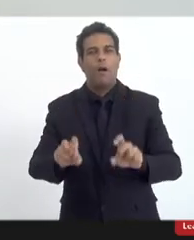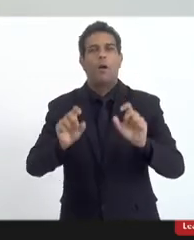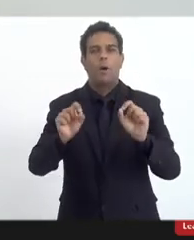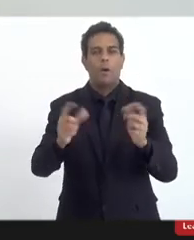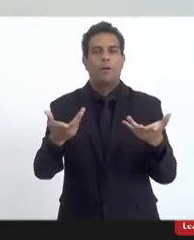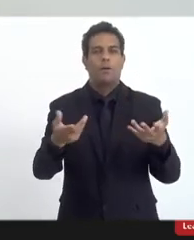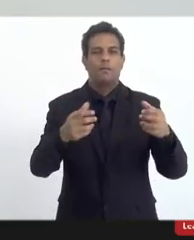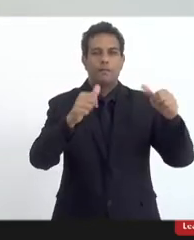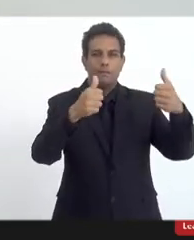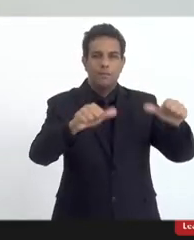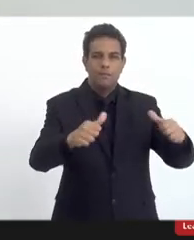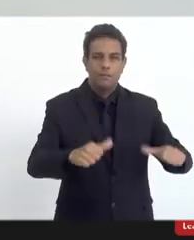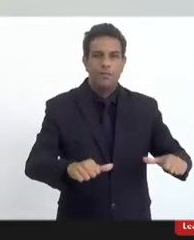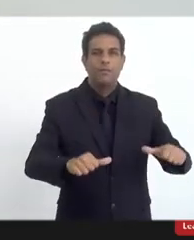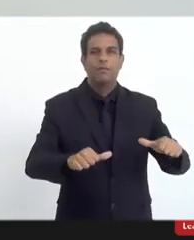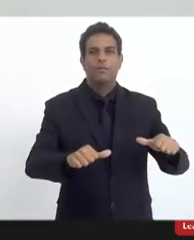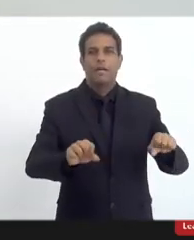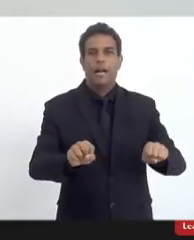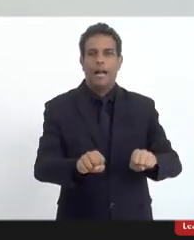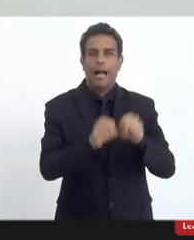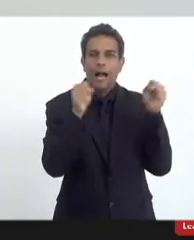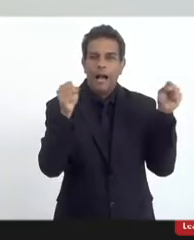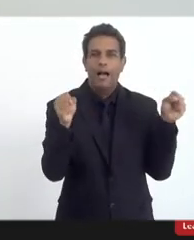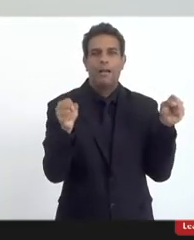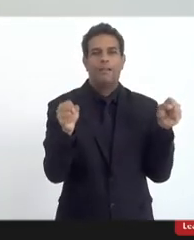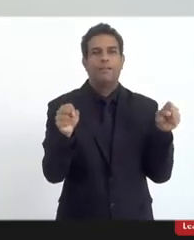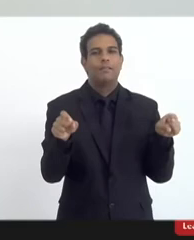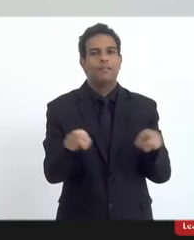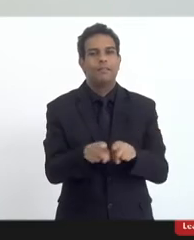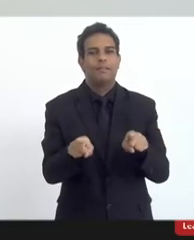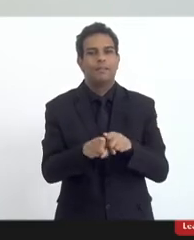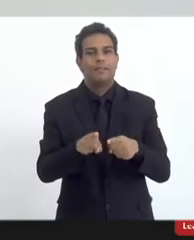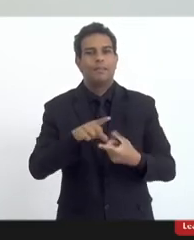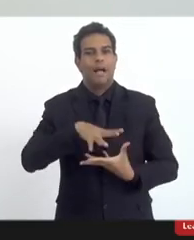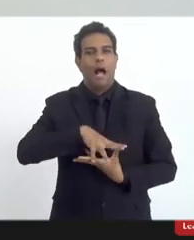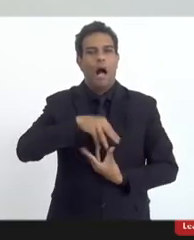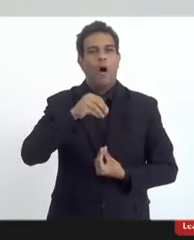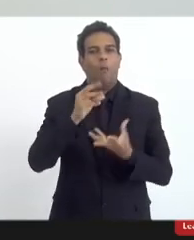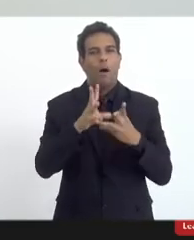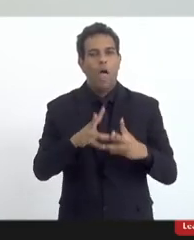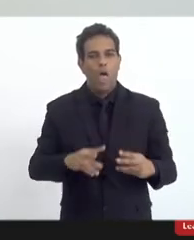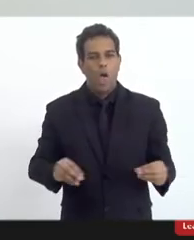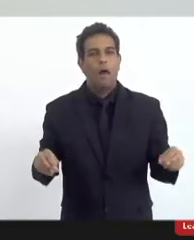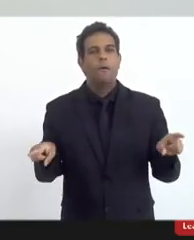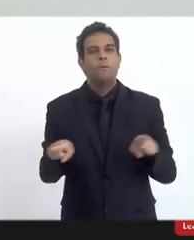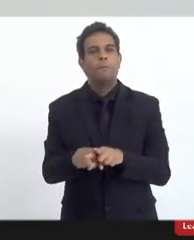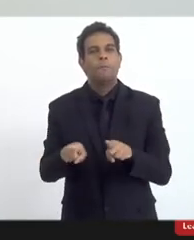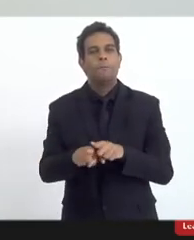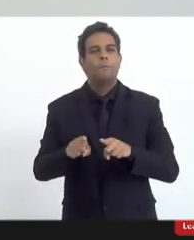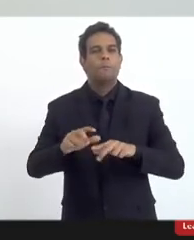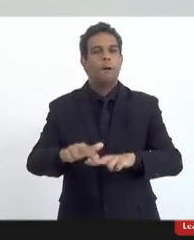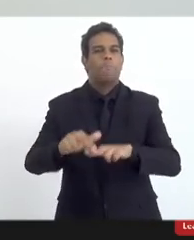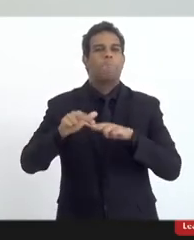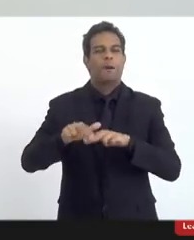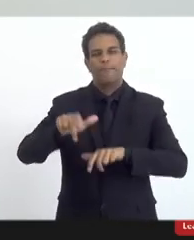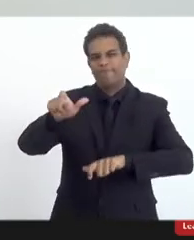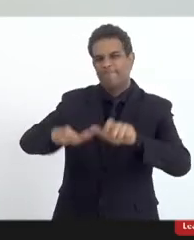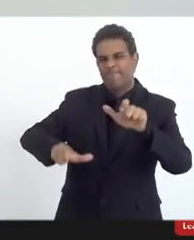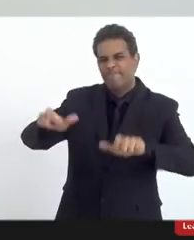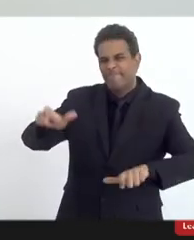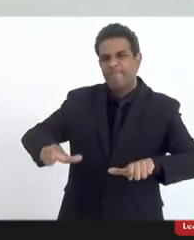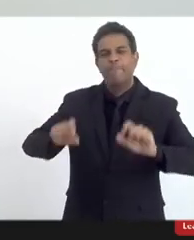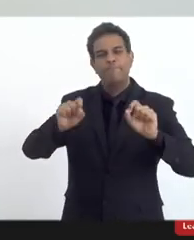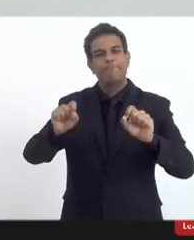dos templos, que não só é quebrar o templo, é quebrar a alma das pessoas, até mesmo porque essas pessoas, elas